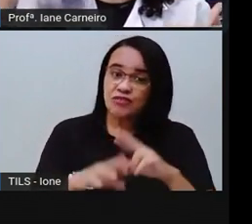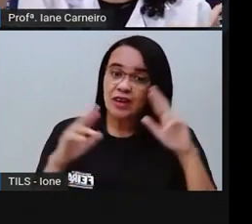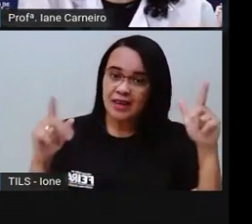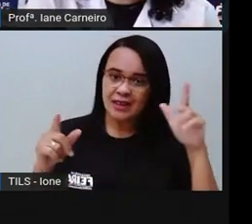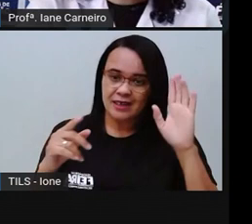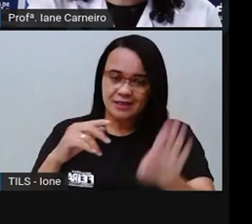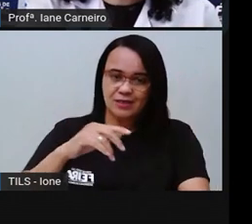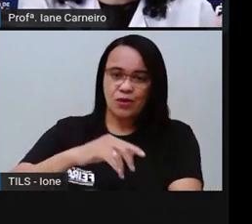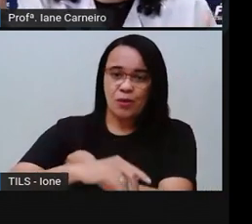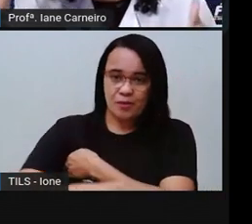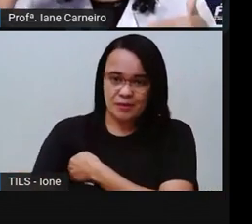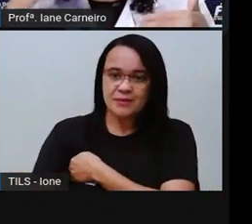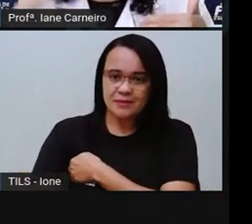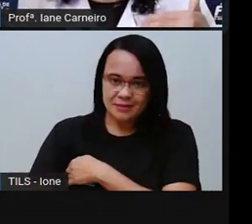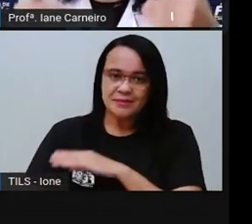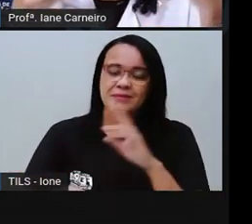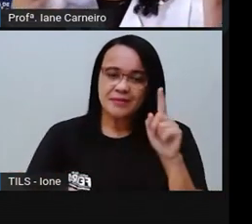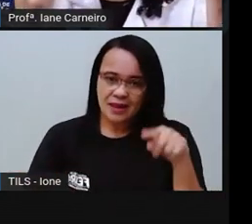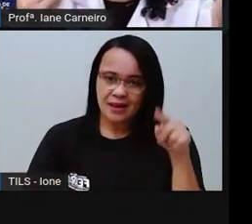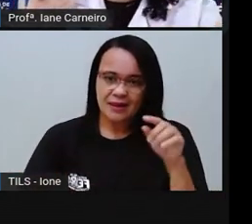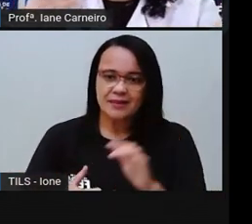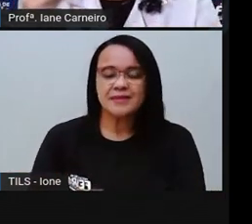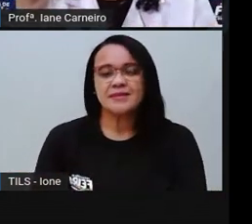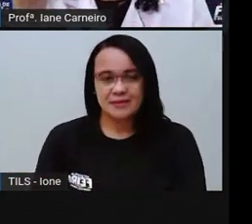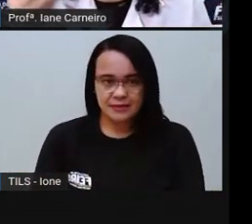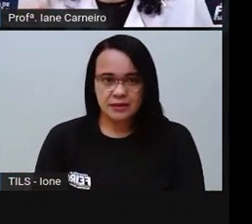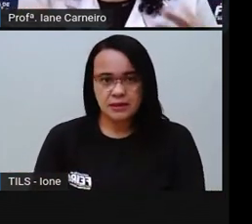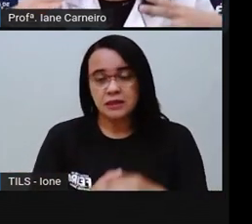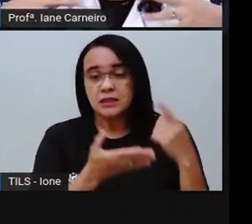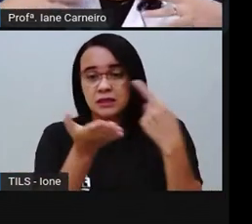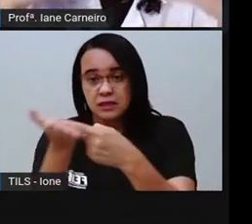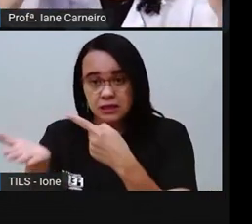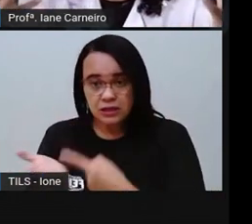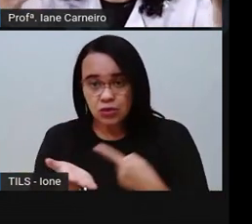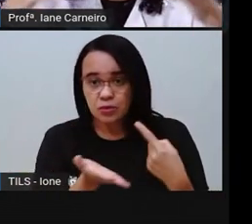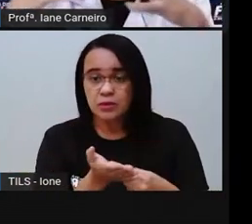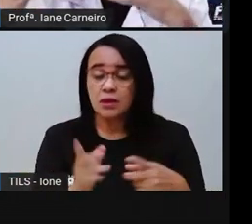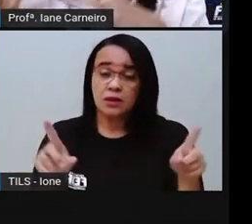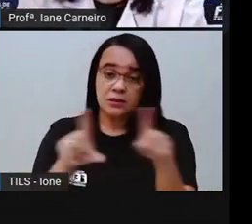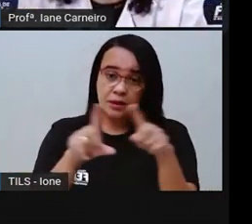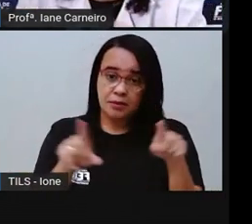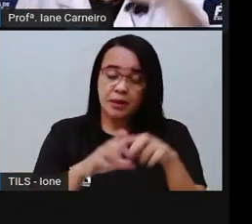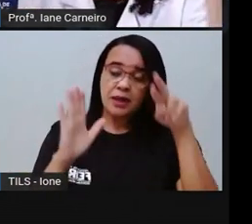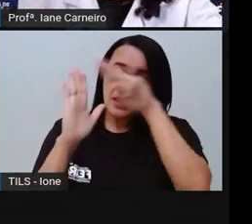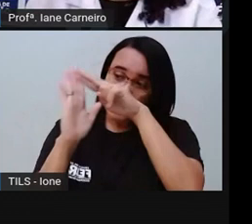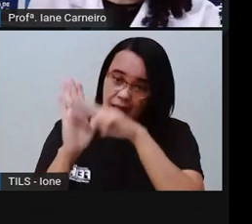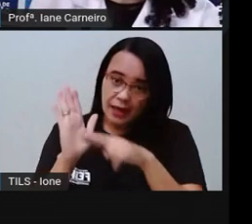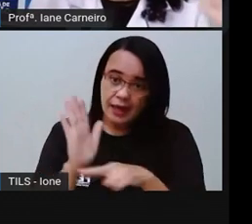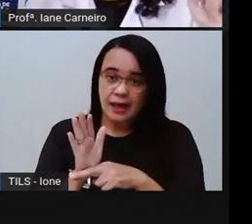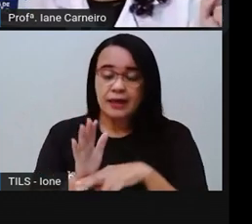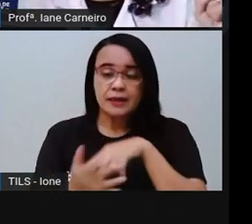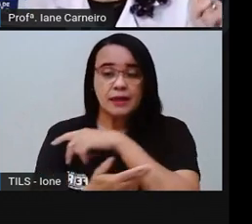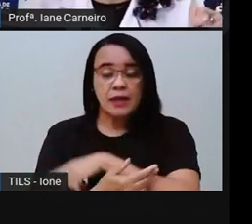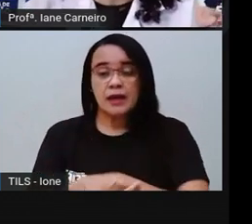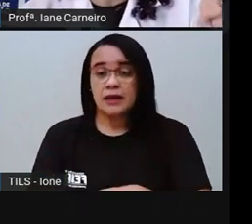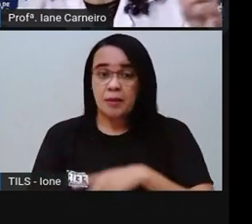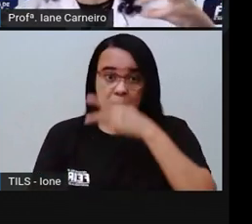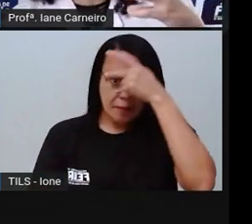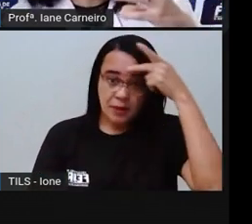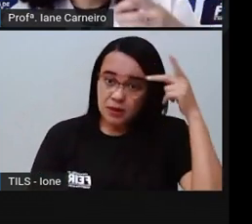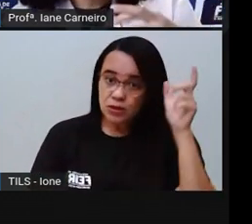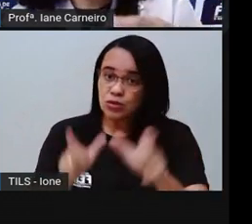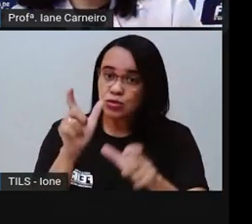Então, nessa igreja tem coisas, né? Tem combinados, tem regras, tem coisas que as pessoas fazem que é diferente da outra igreja, né?